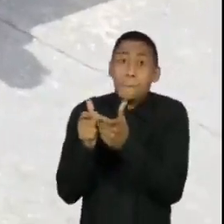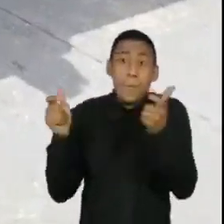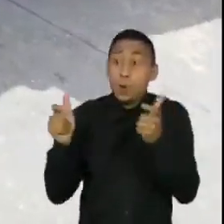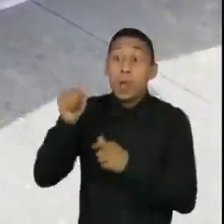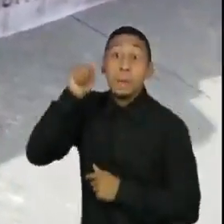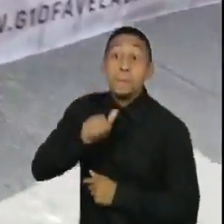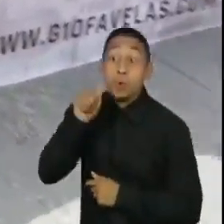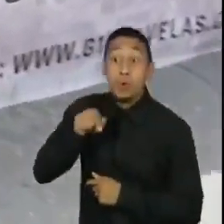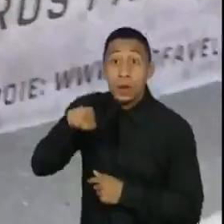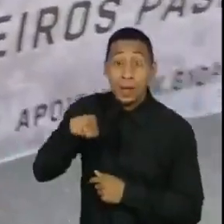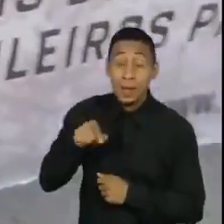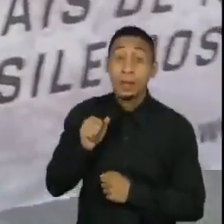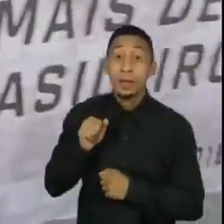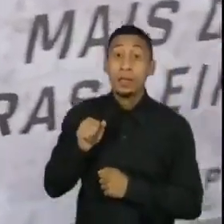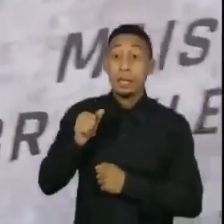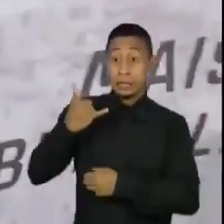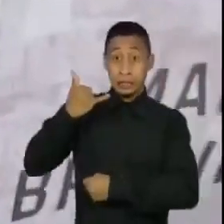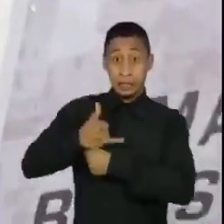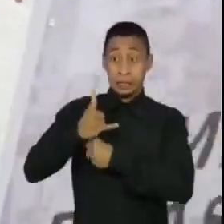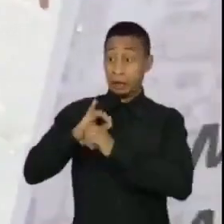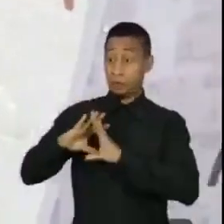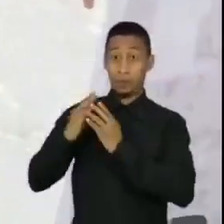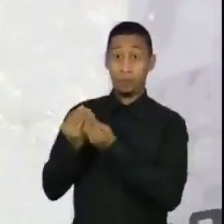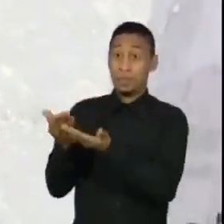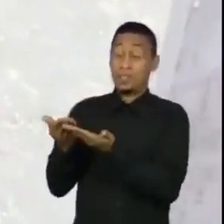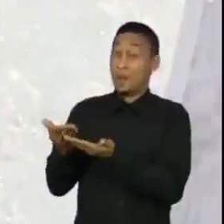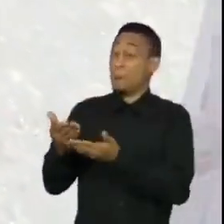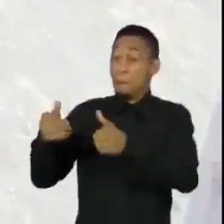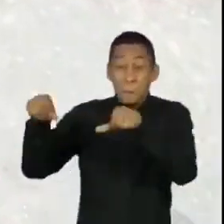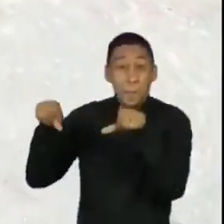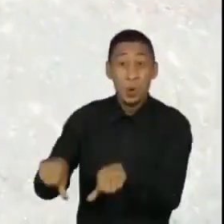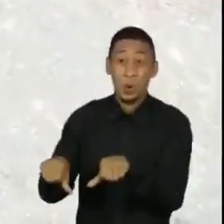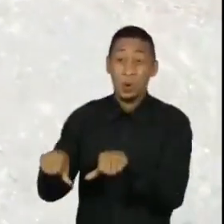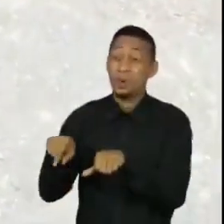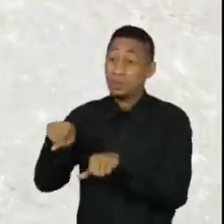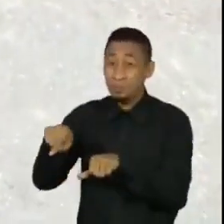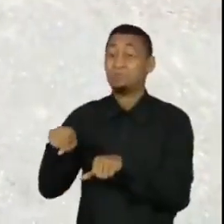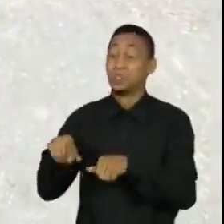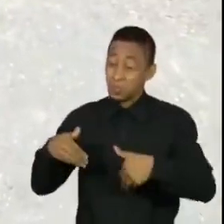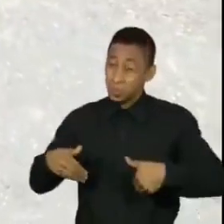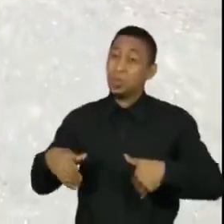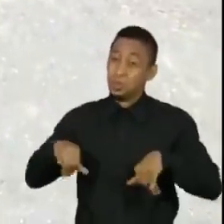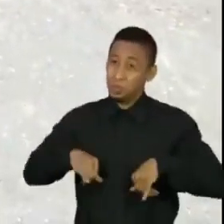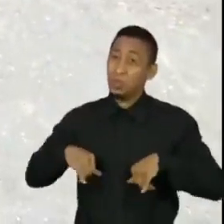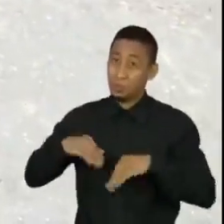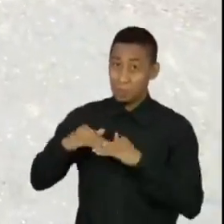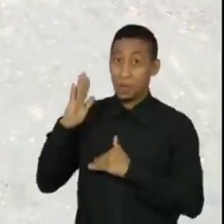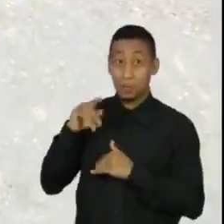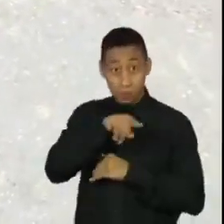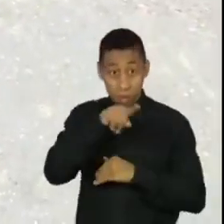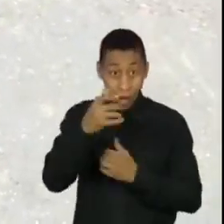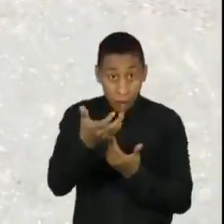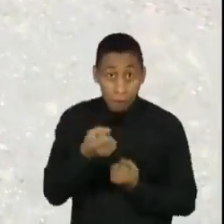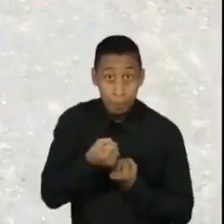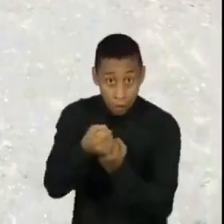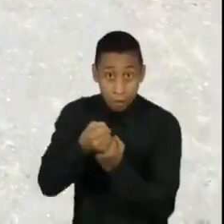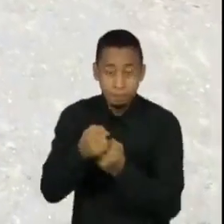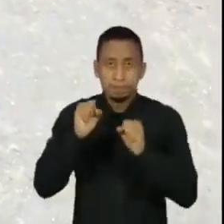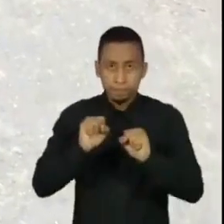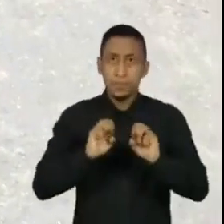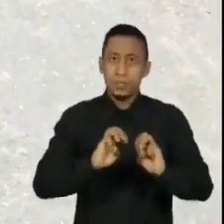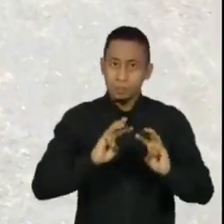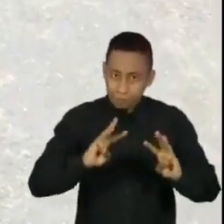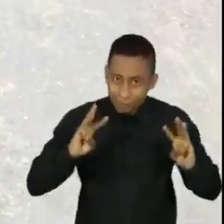chefes de família, são as maiores vítimas. Quem quiser apoiar esse movimento pode acessar o site